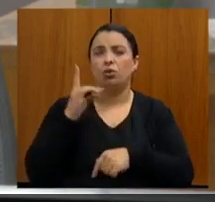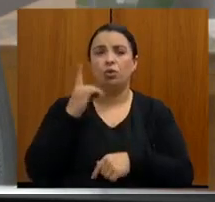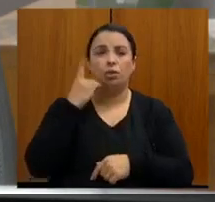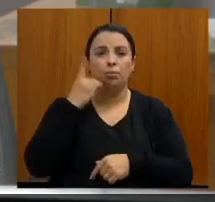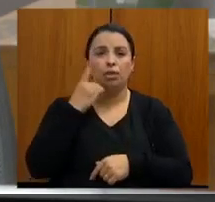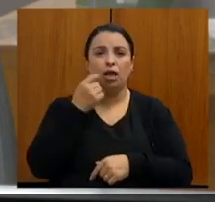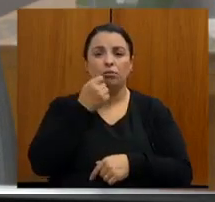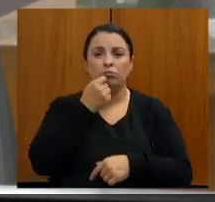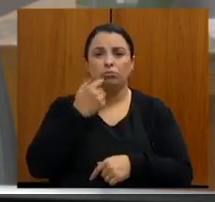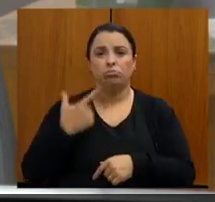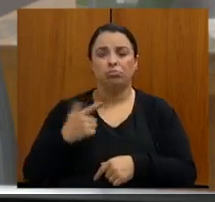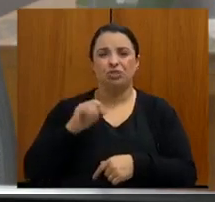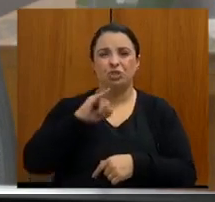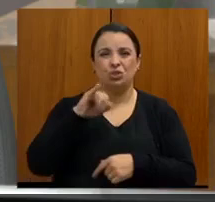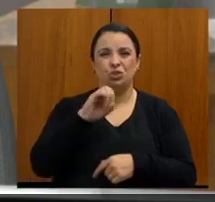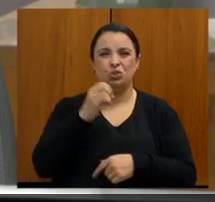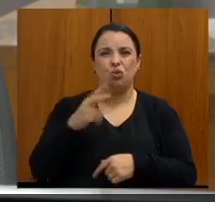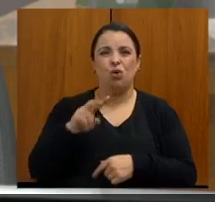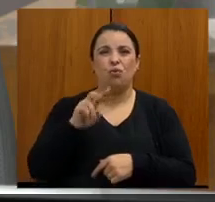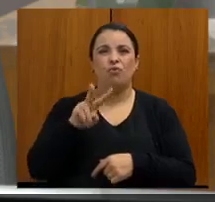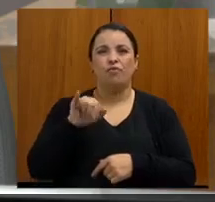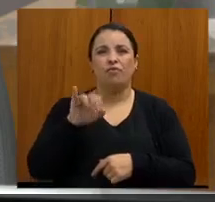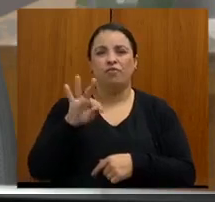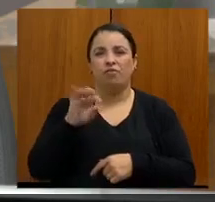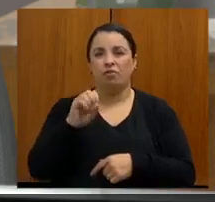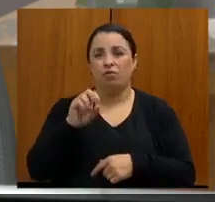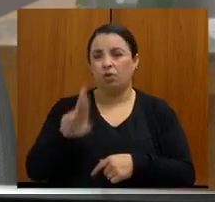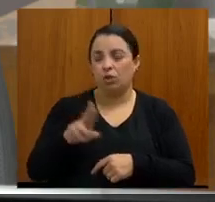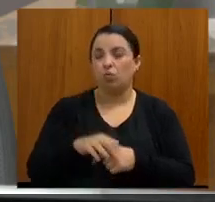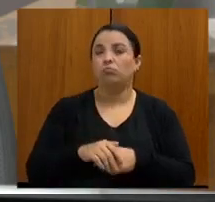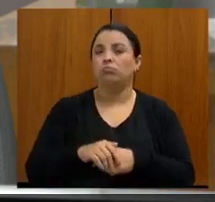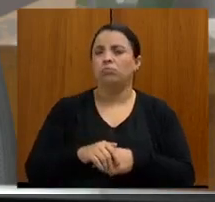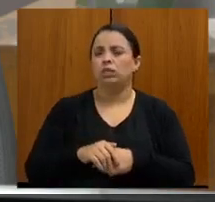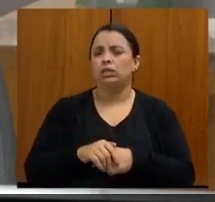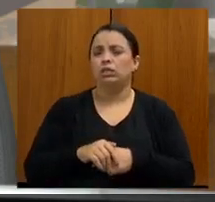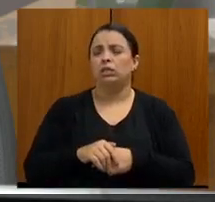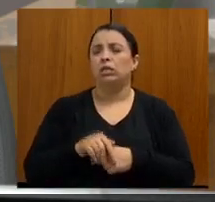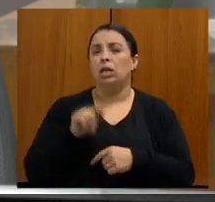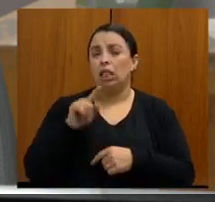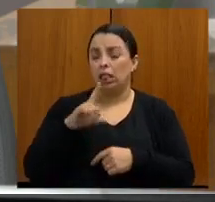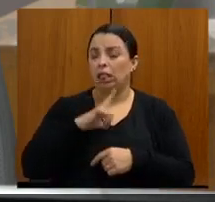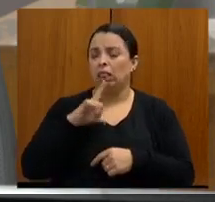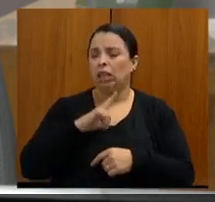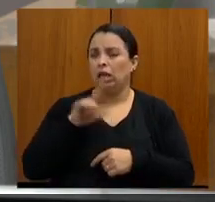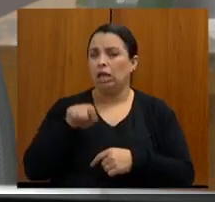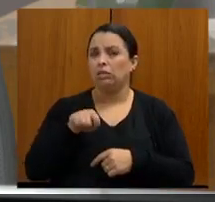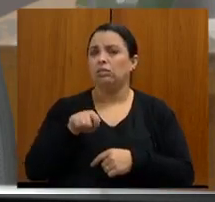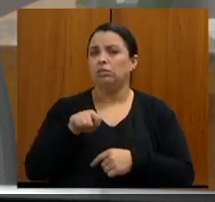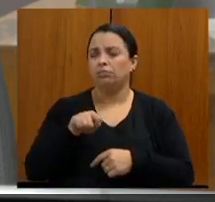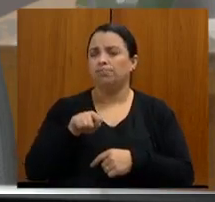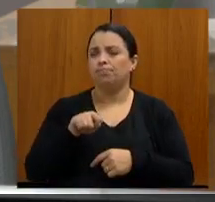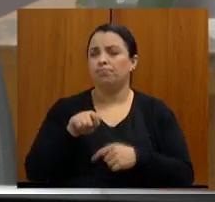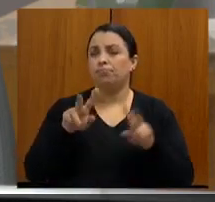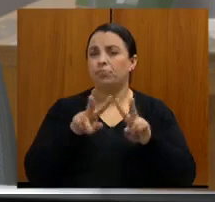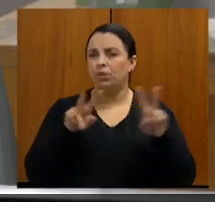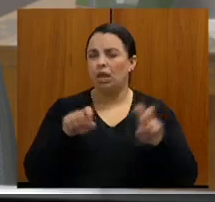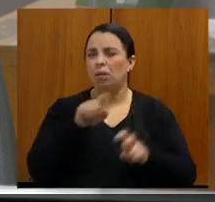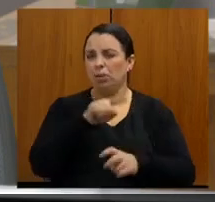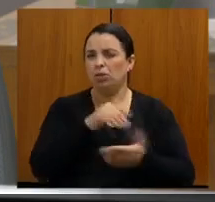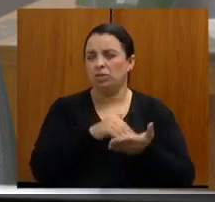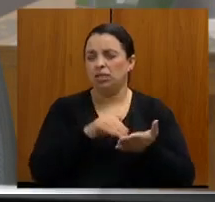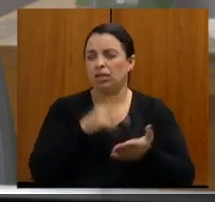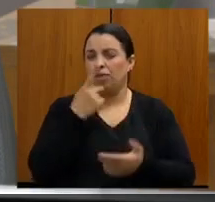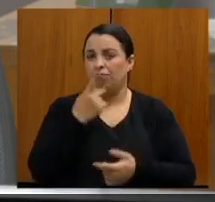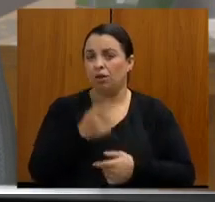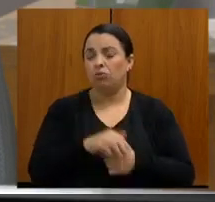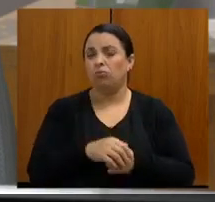Xavier em que pese esse fato marcante que o secretário Fábio trouxe, seria